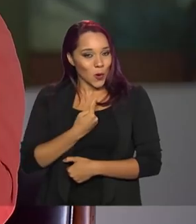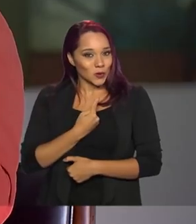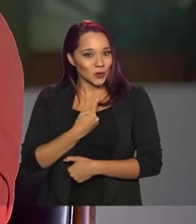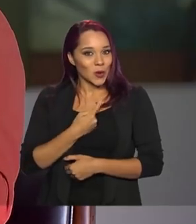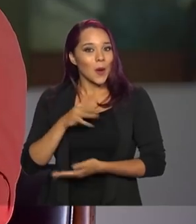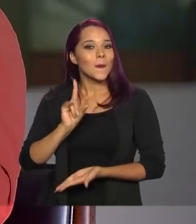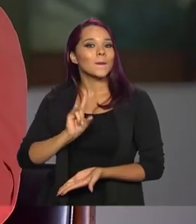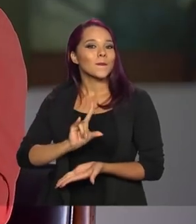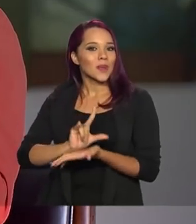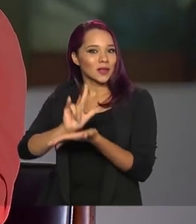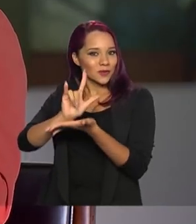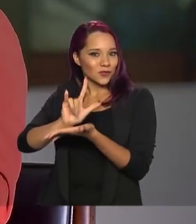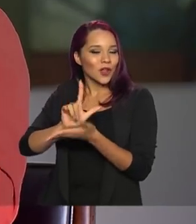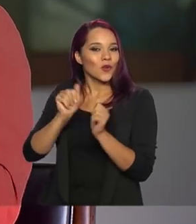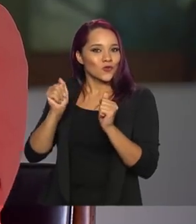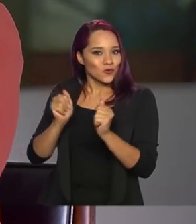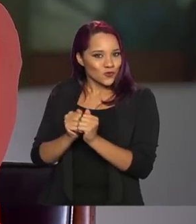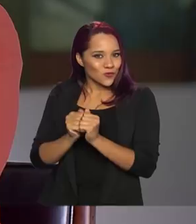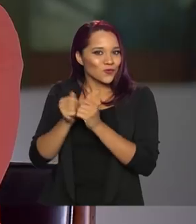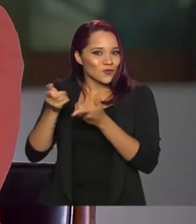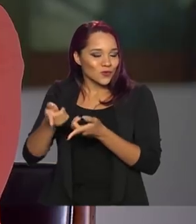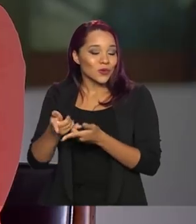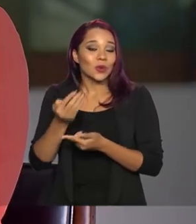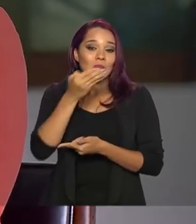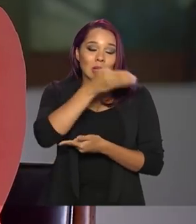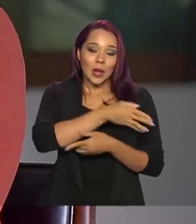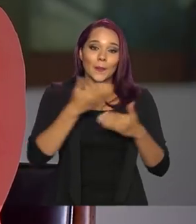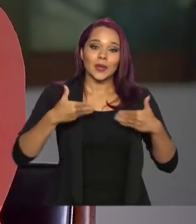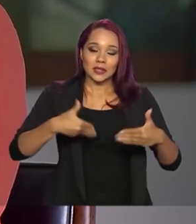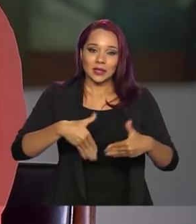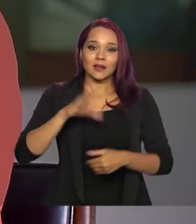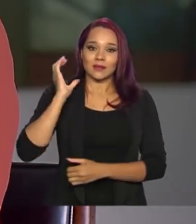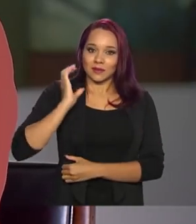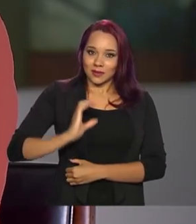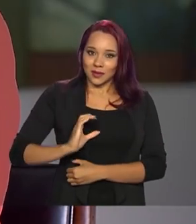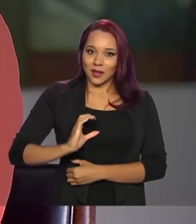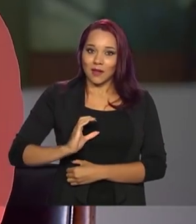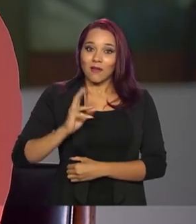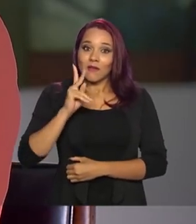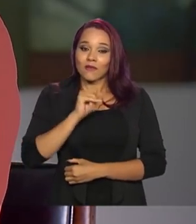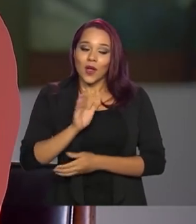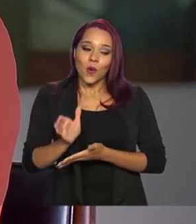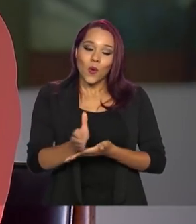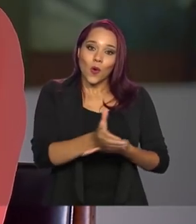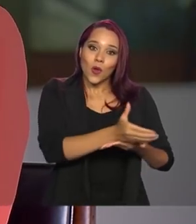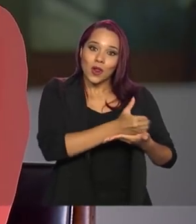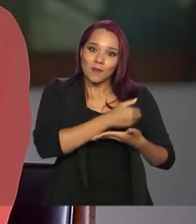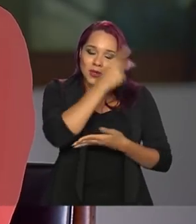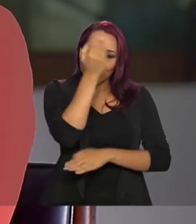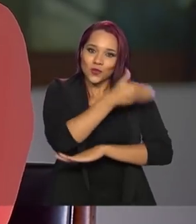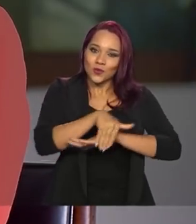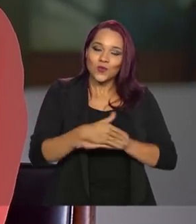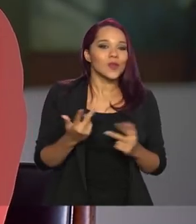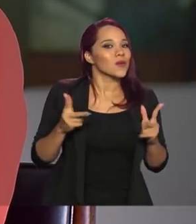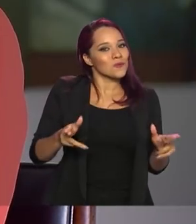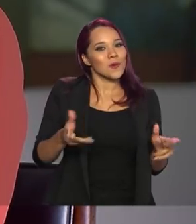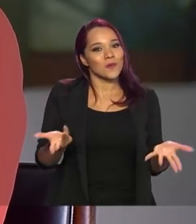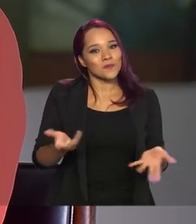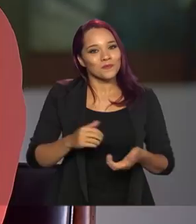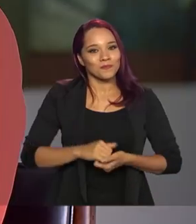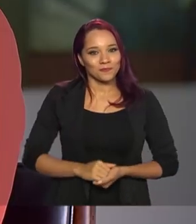Pátria Voluntária com a Primeira Dama e o Ministério da Cidadania, nós vamos acolher os moradores de rua desse jeito.